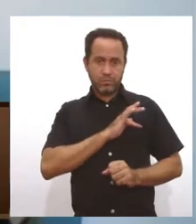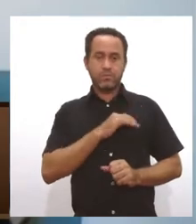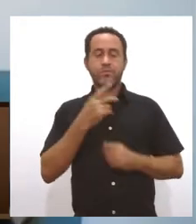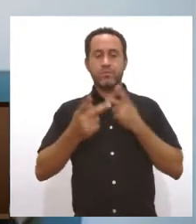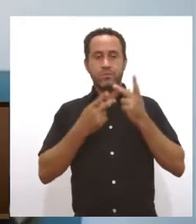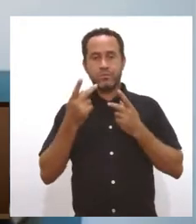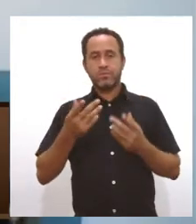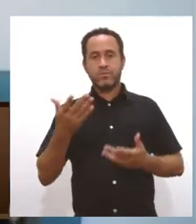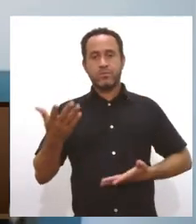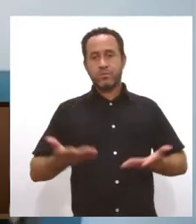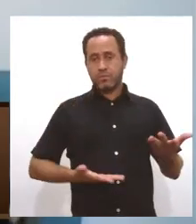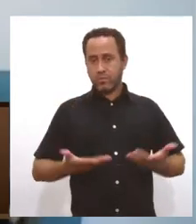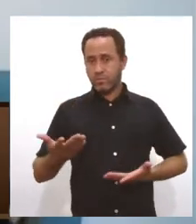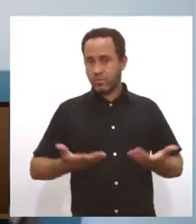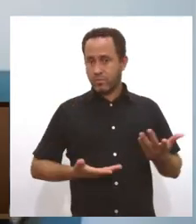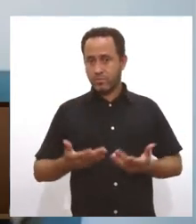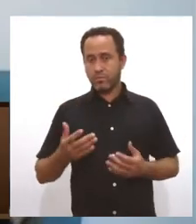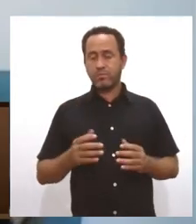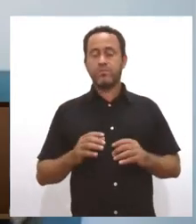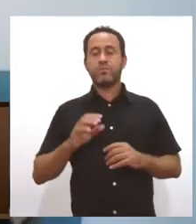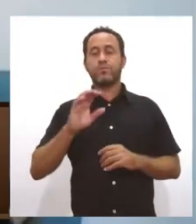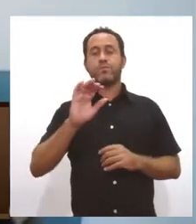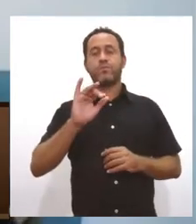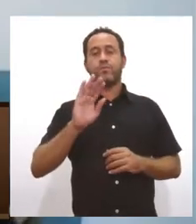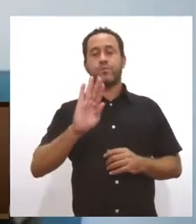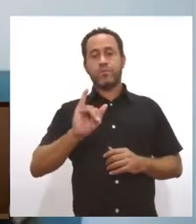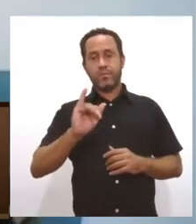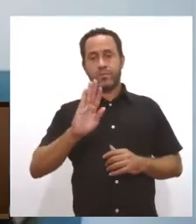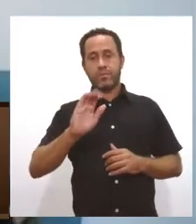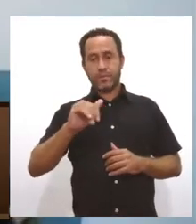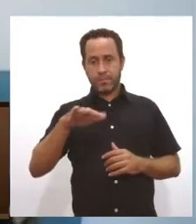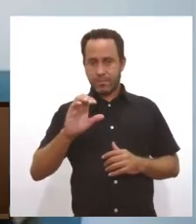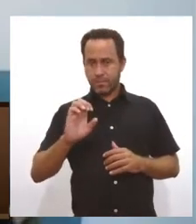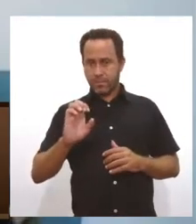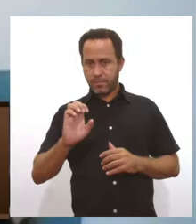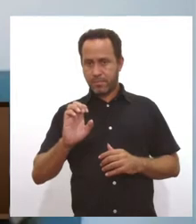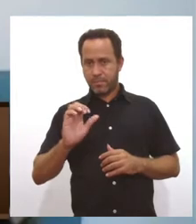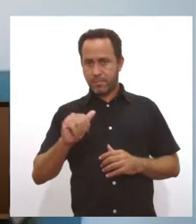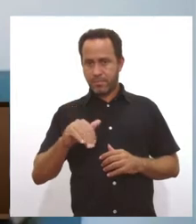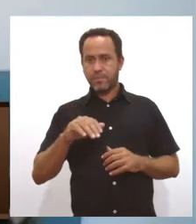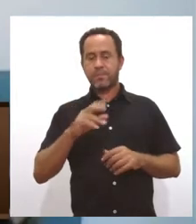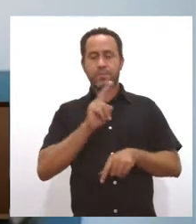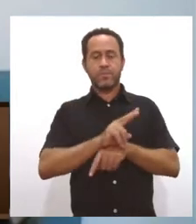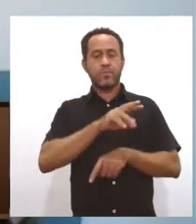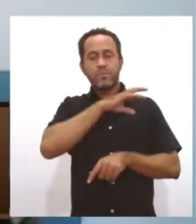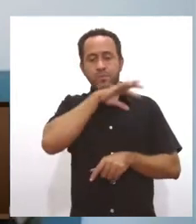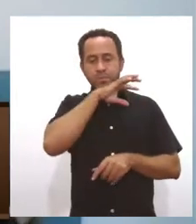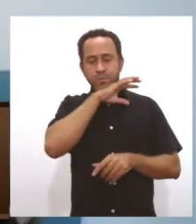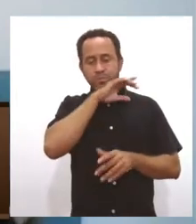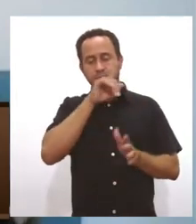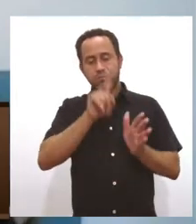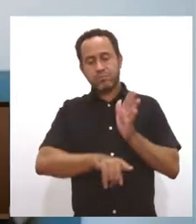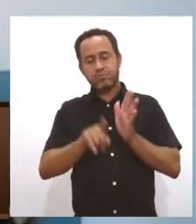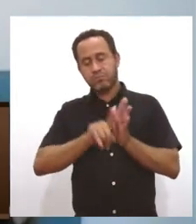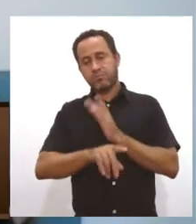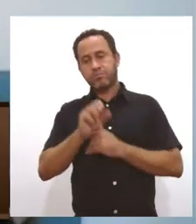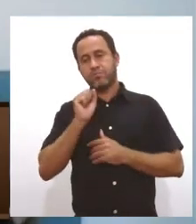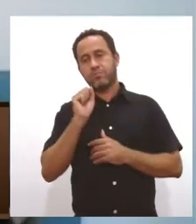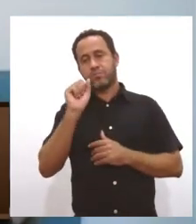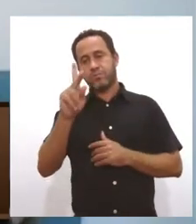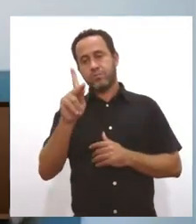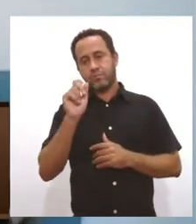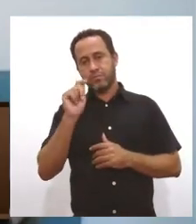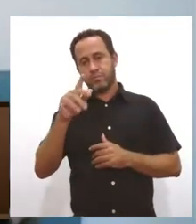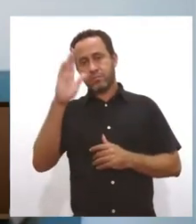funcionários do Ibama, por exemplo, é baixíssimo, o número gigante de pessoas que já foram aposentadas. E a gente sabe que no